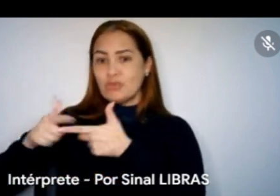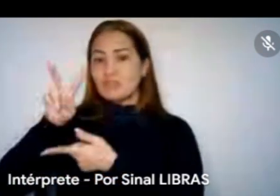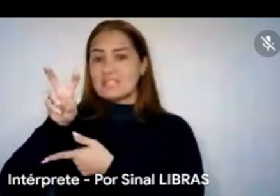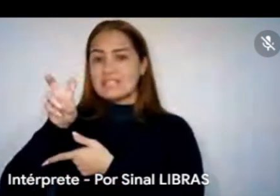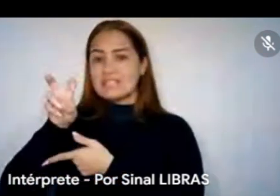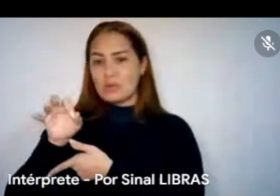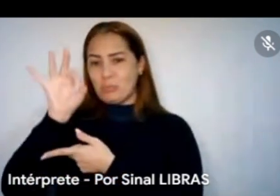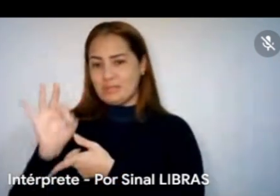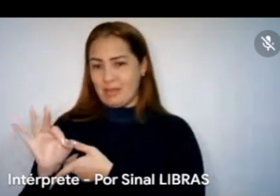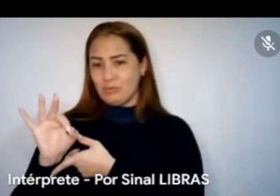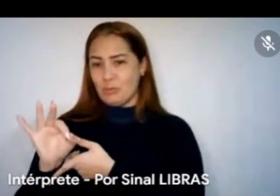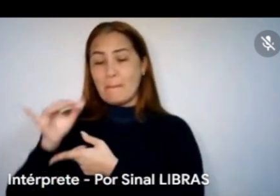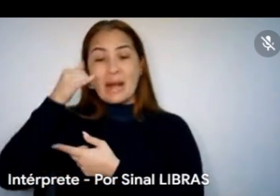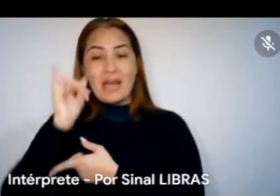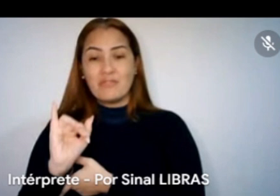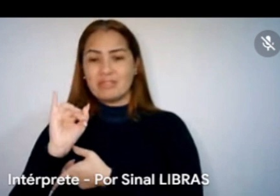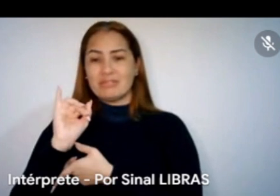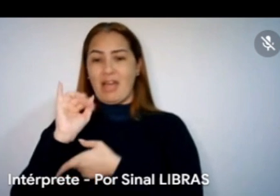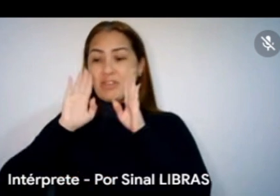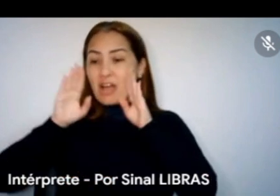com os produtores de Natal.